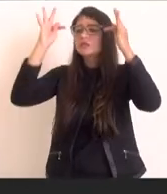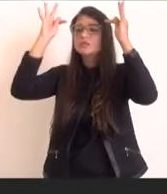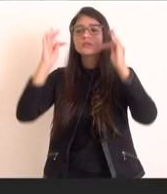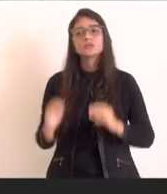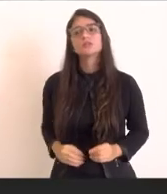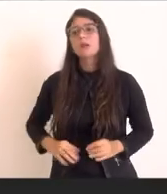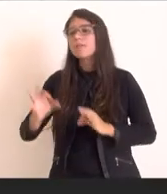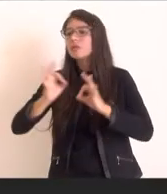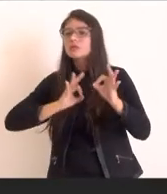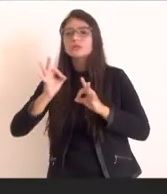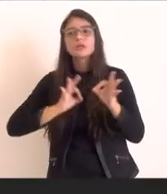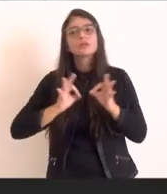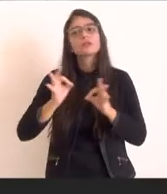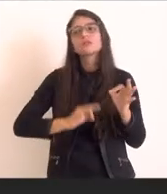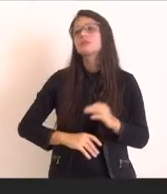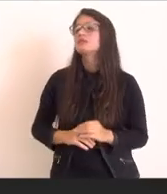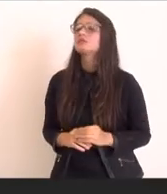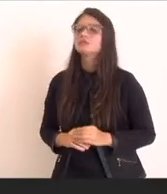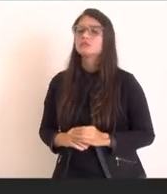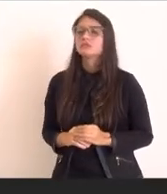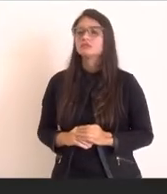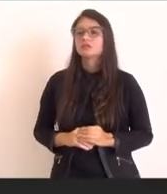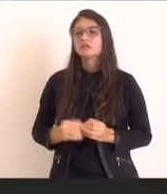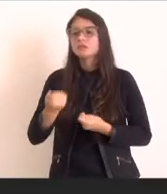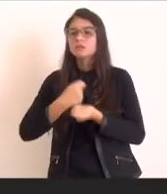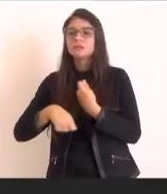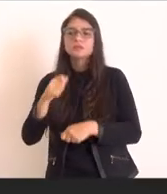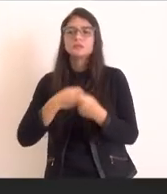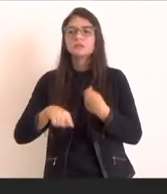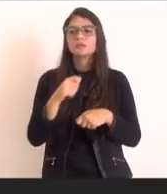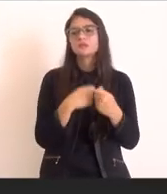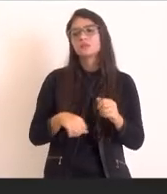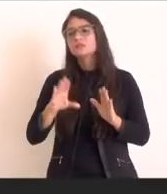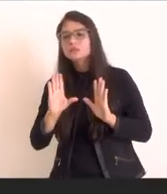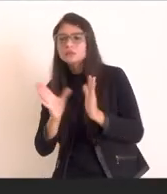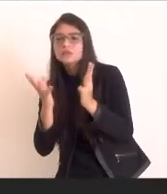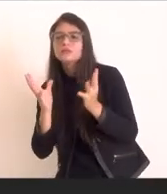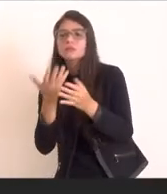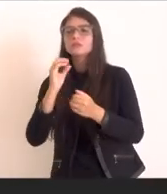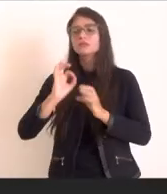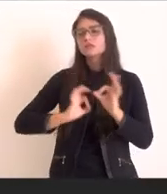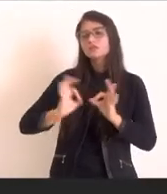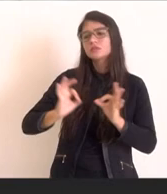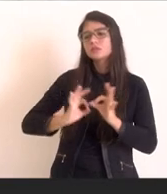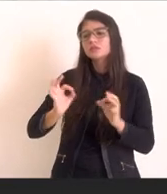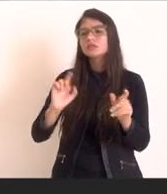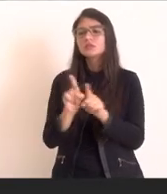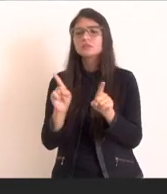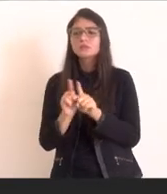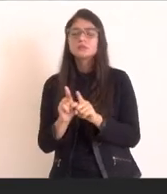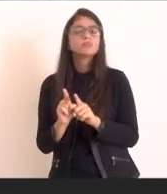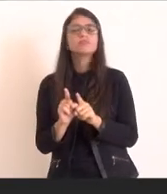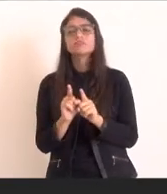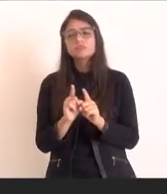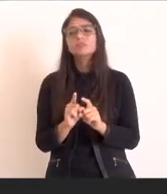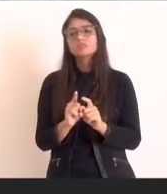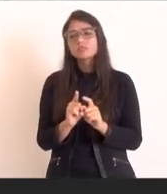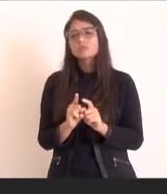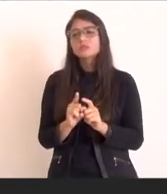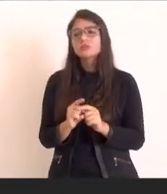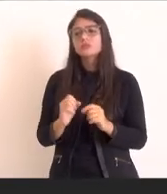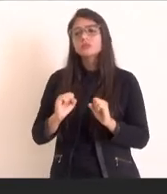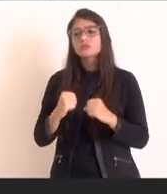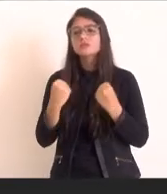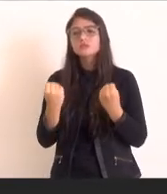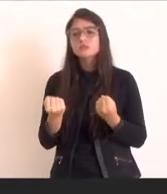estruturantes e inovadores da economia, incentivando projetos, mas também que ele consiga a partir do